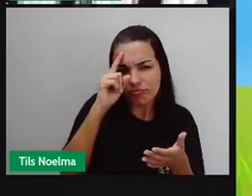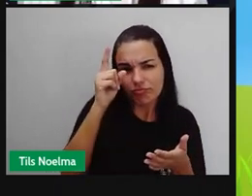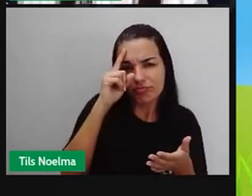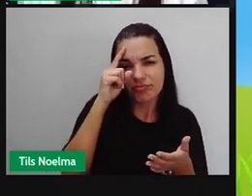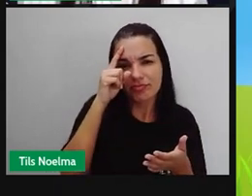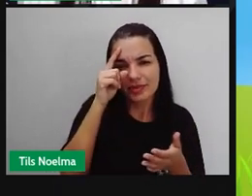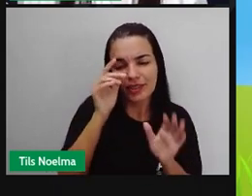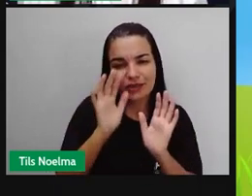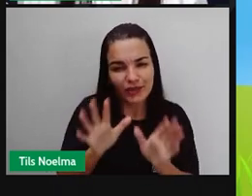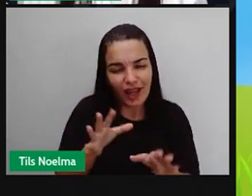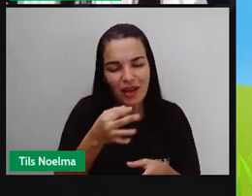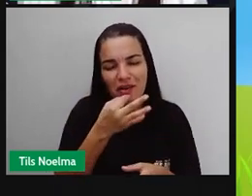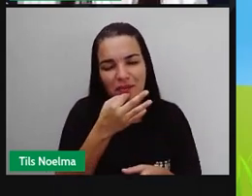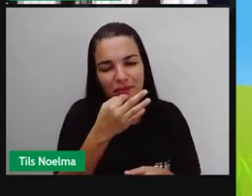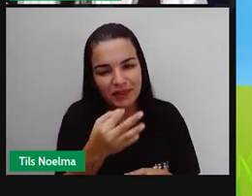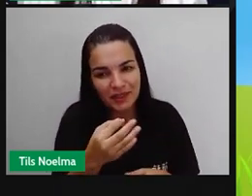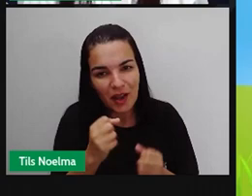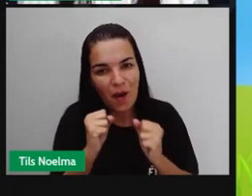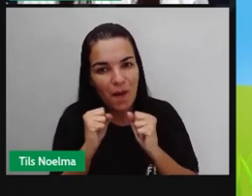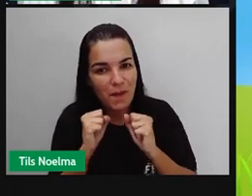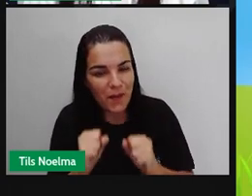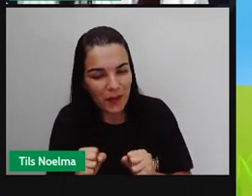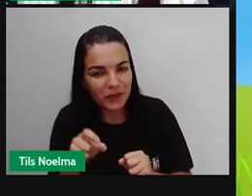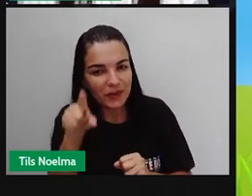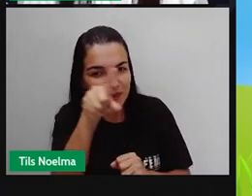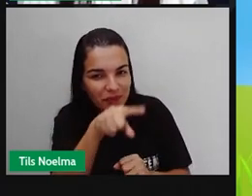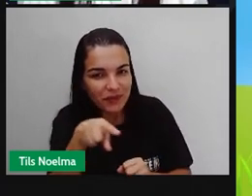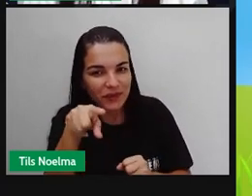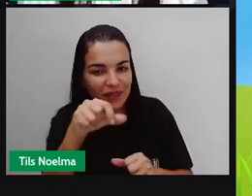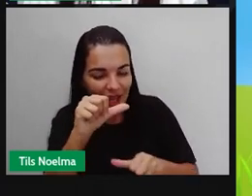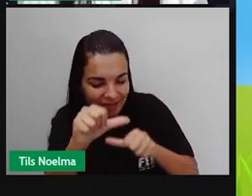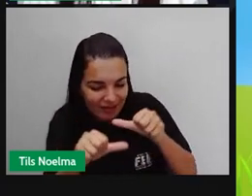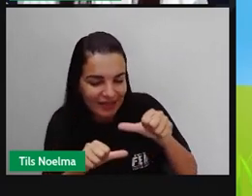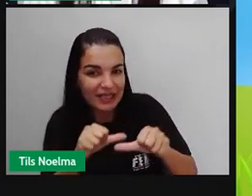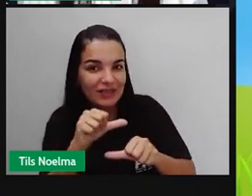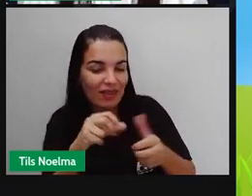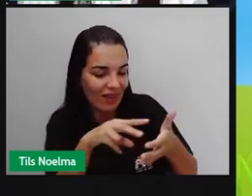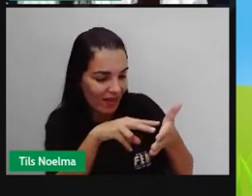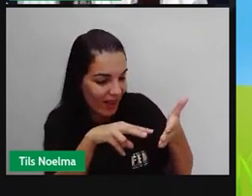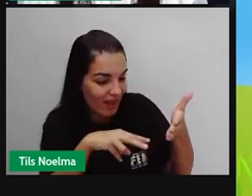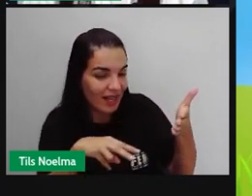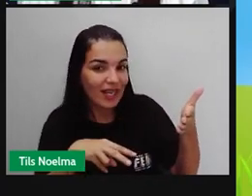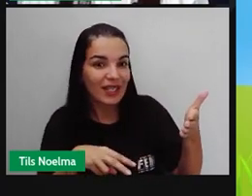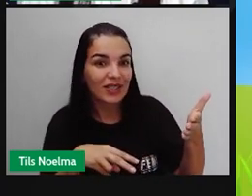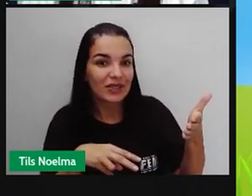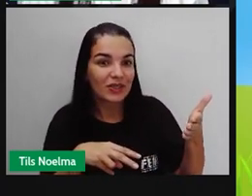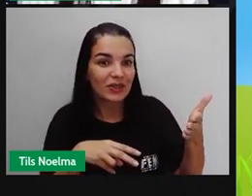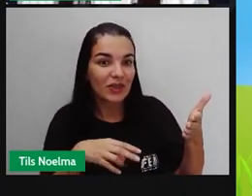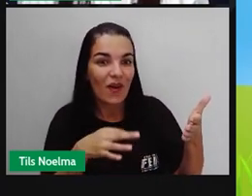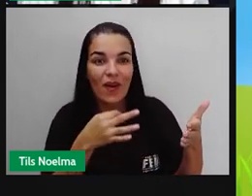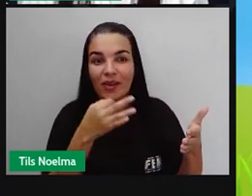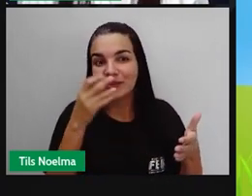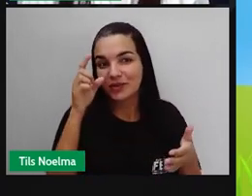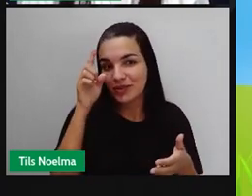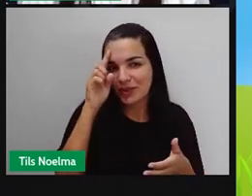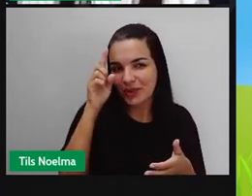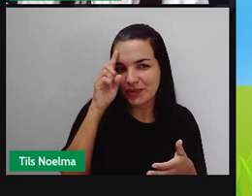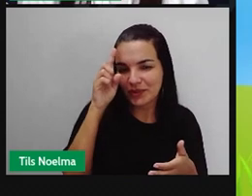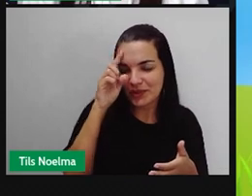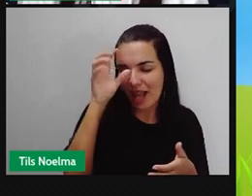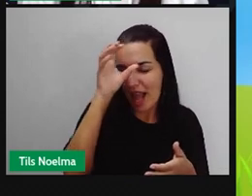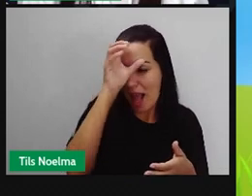algumas dicas de como fazer com que a gente se transforme nesse leitor, como fazer com que nós